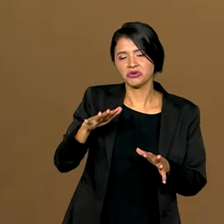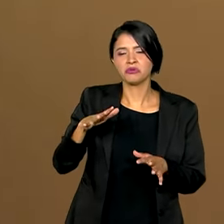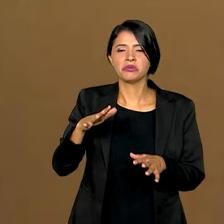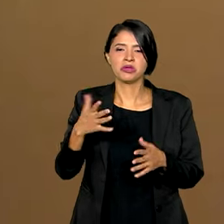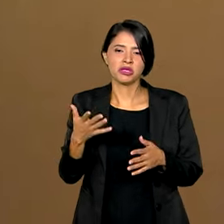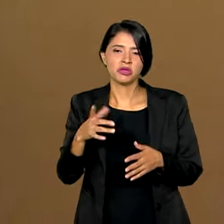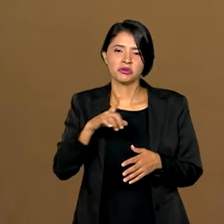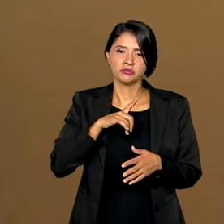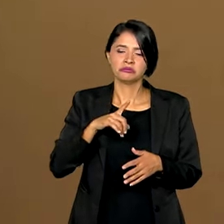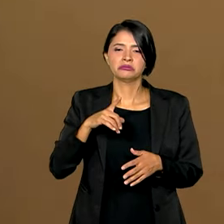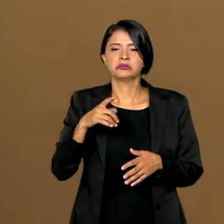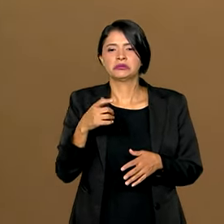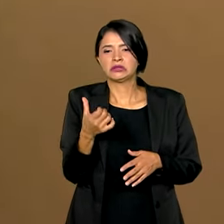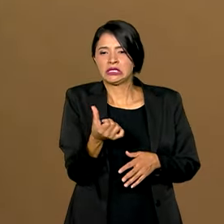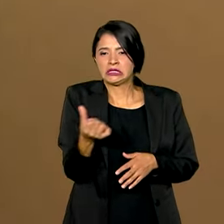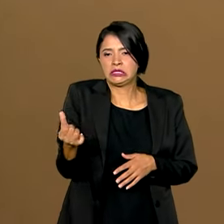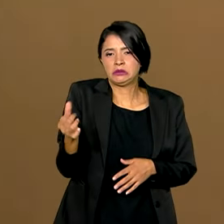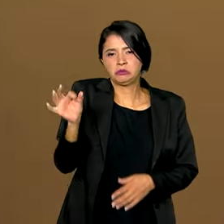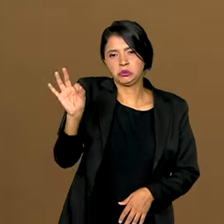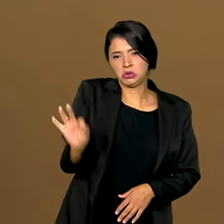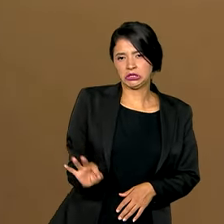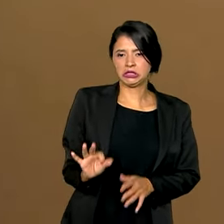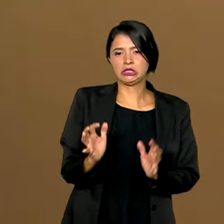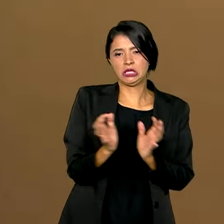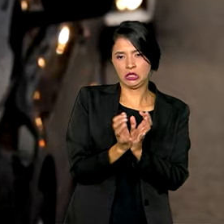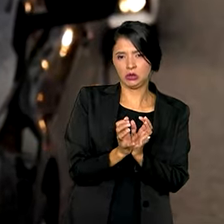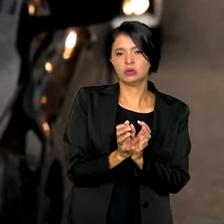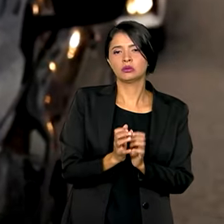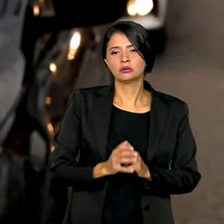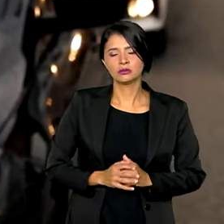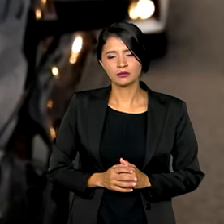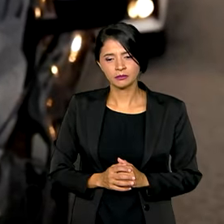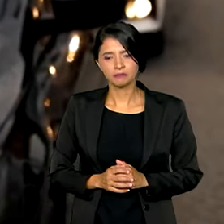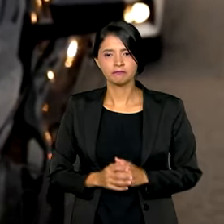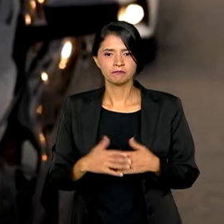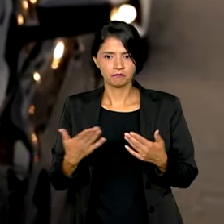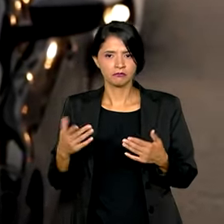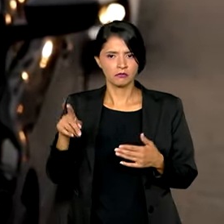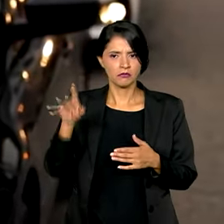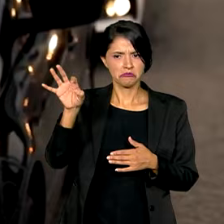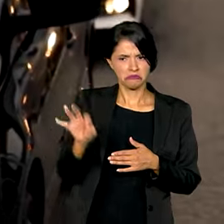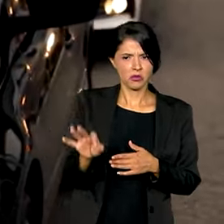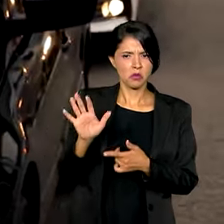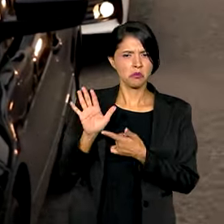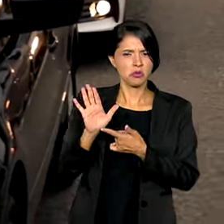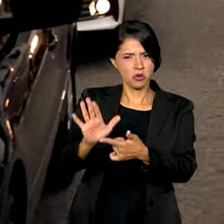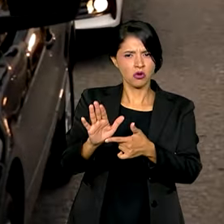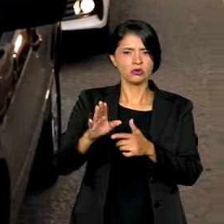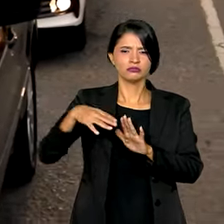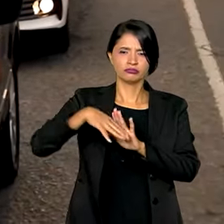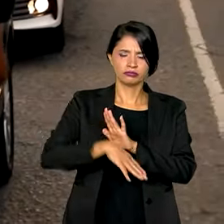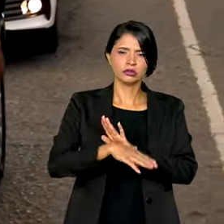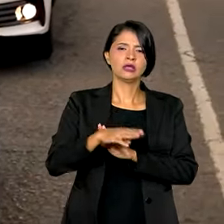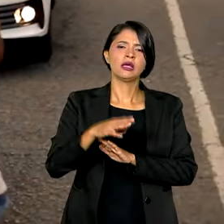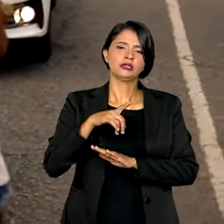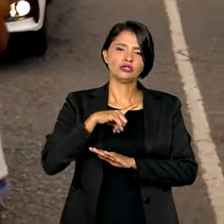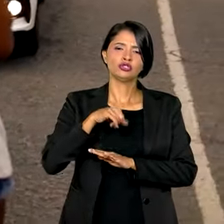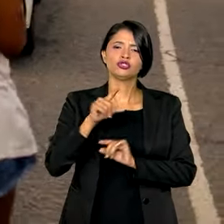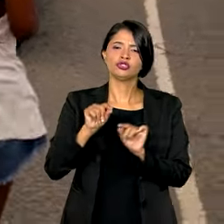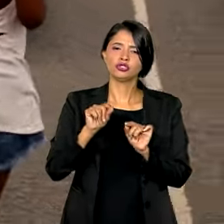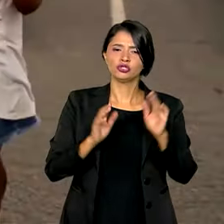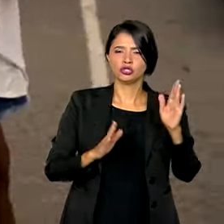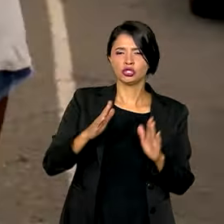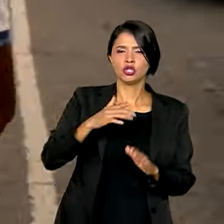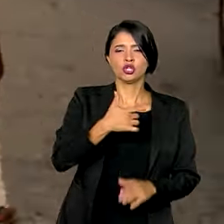66% desse contingente. As estatísticas mostram uma queda no número de casos entre